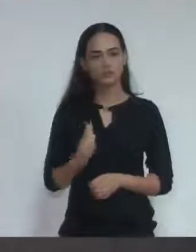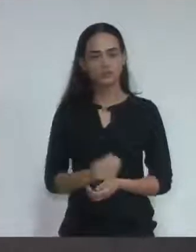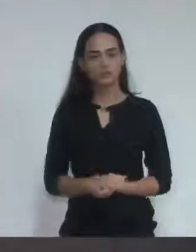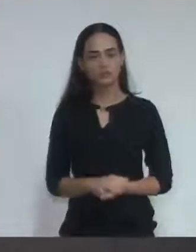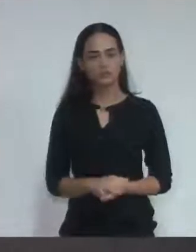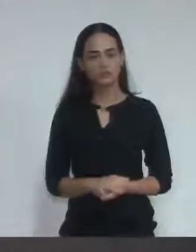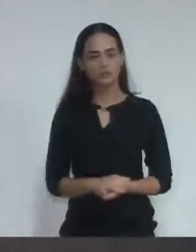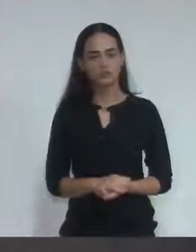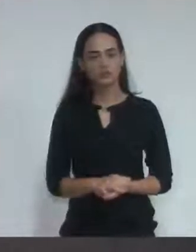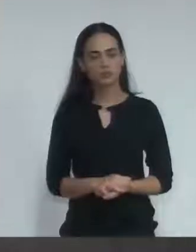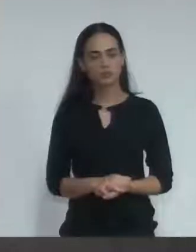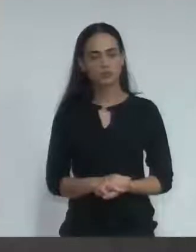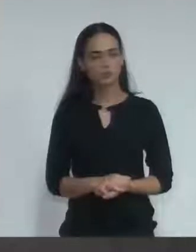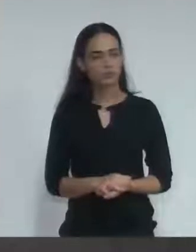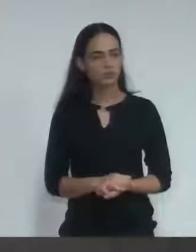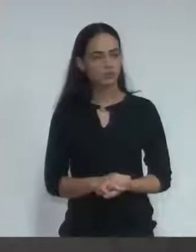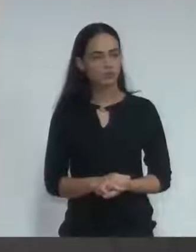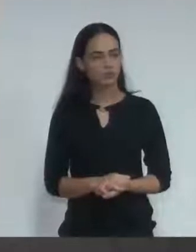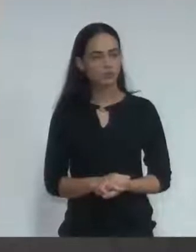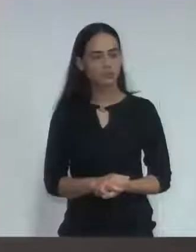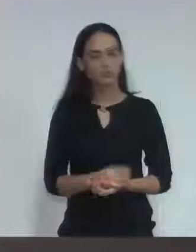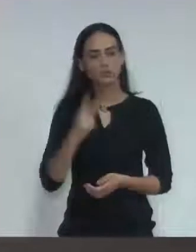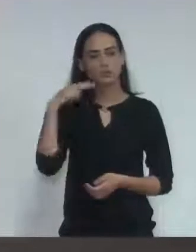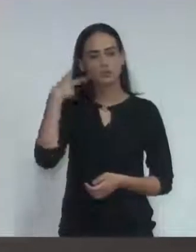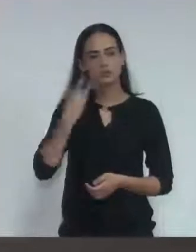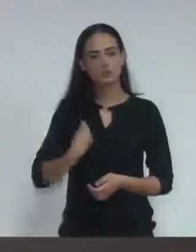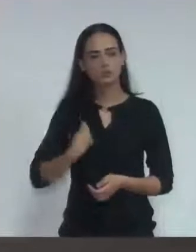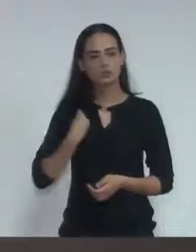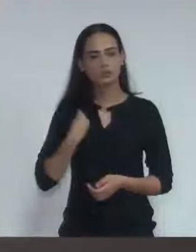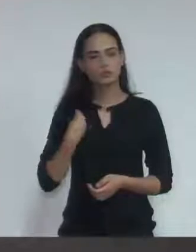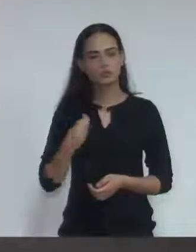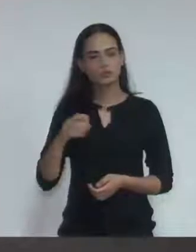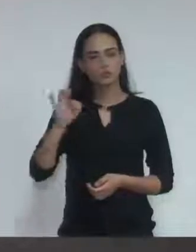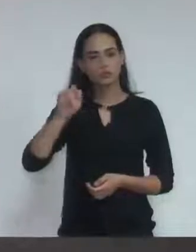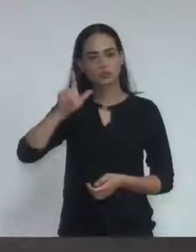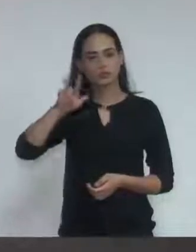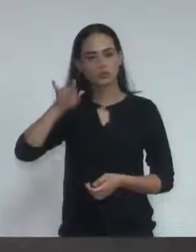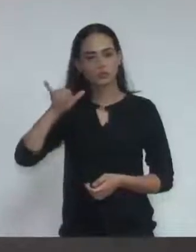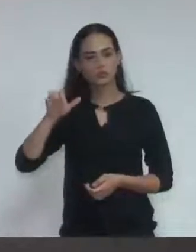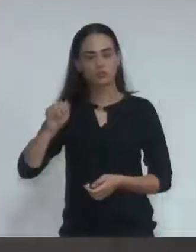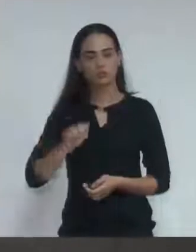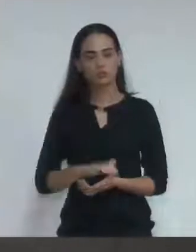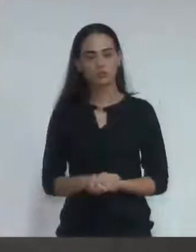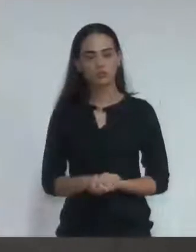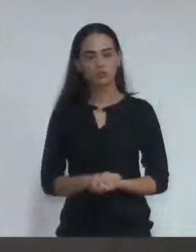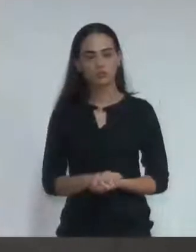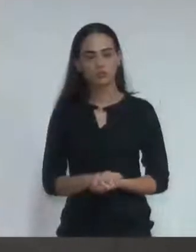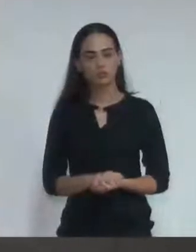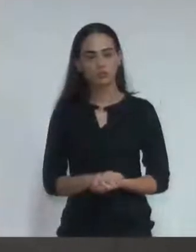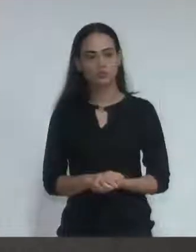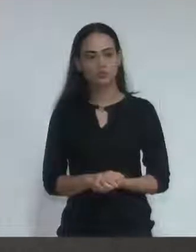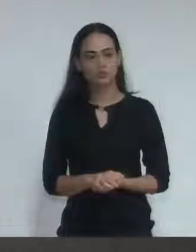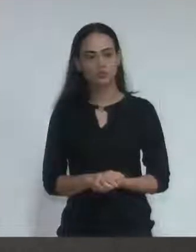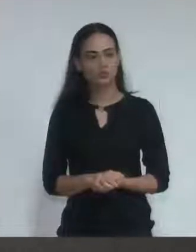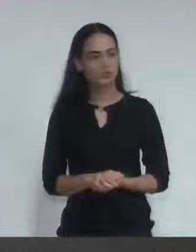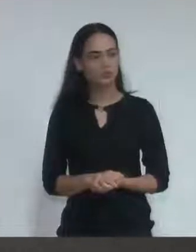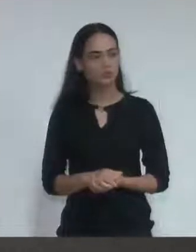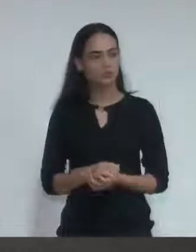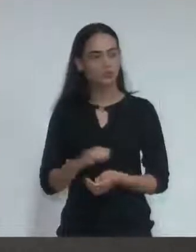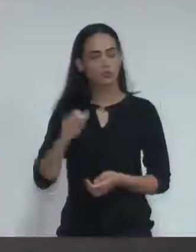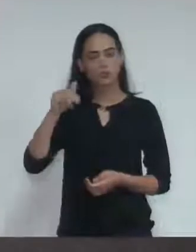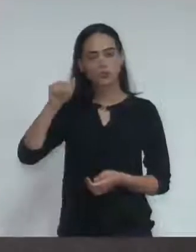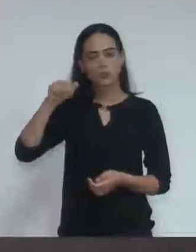Vereador Edson Géu. Presente. Vereador Flávio Abitar. Presente. Vereador Marcio Melli.